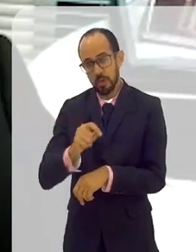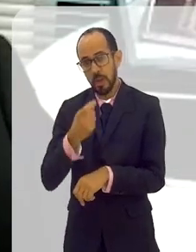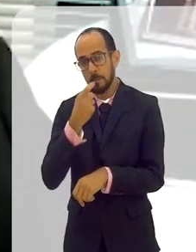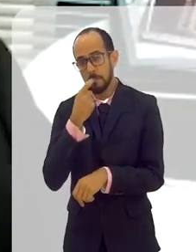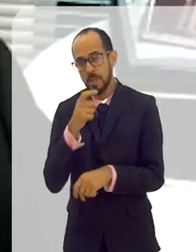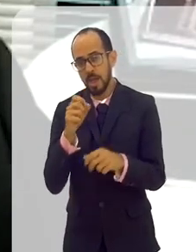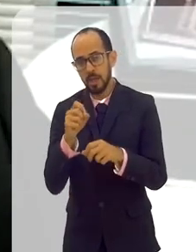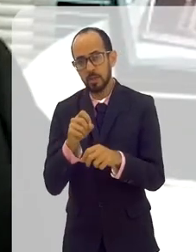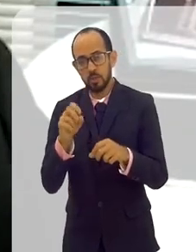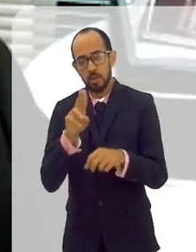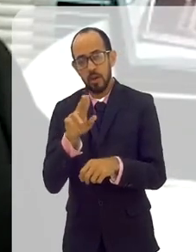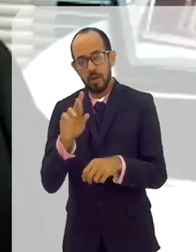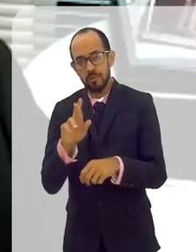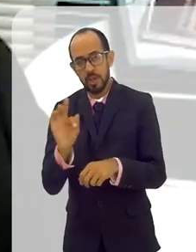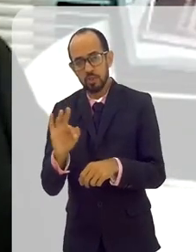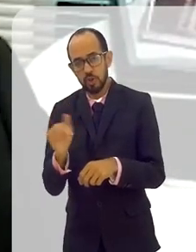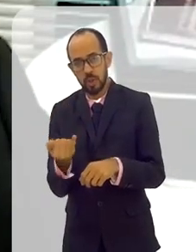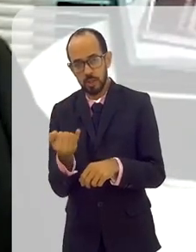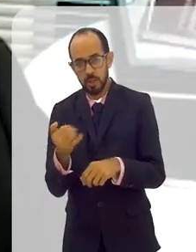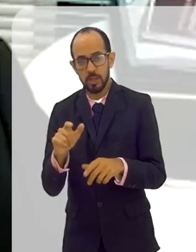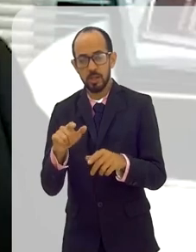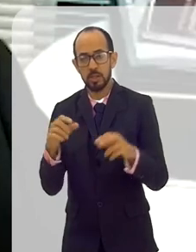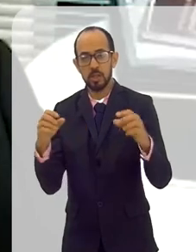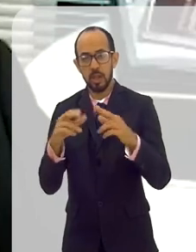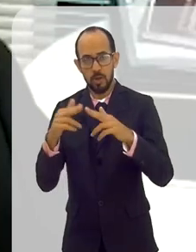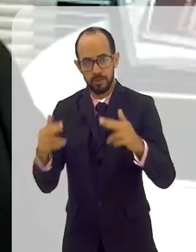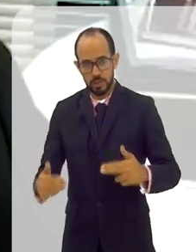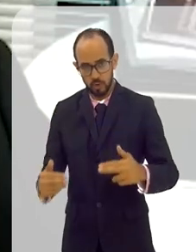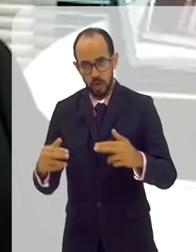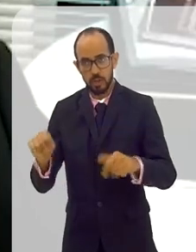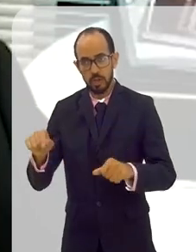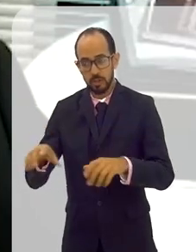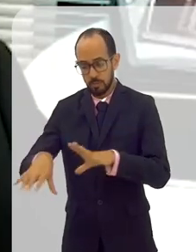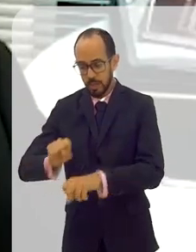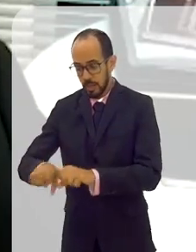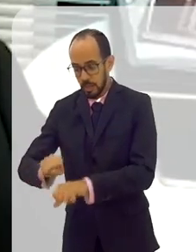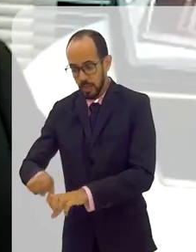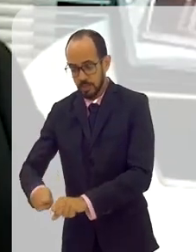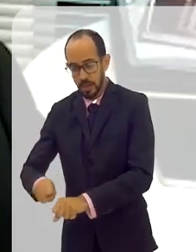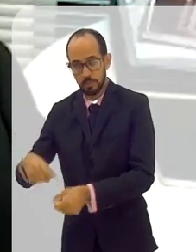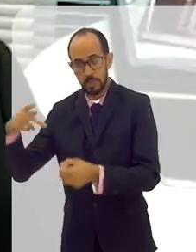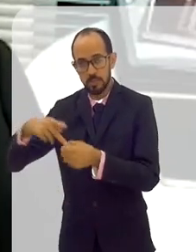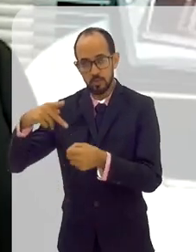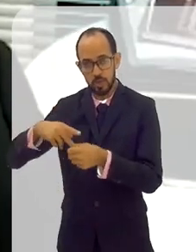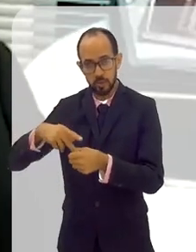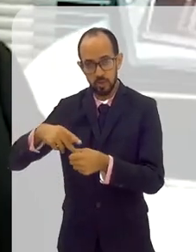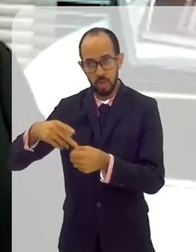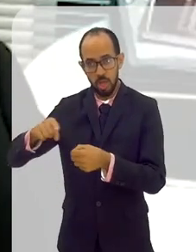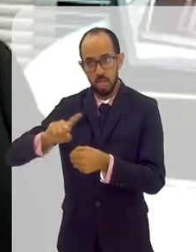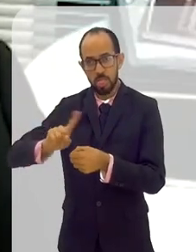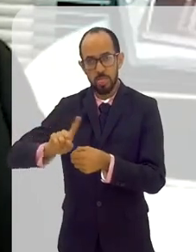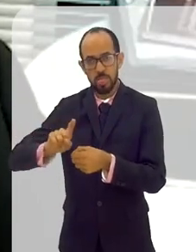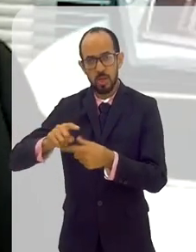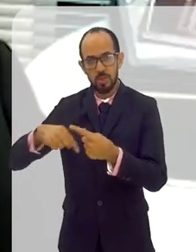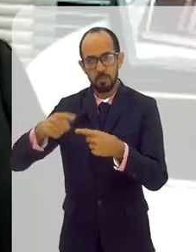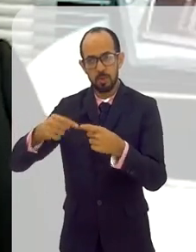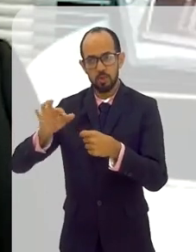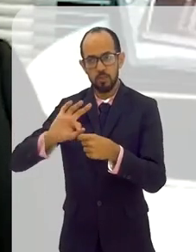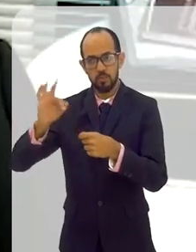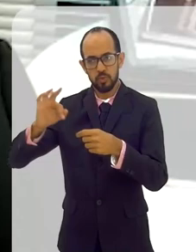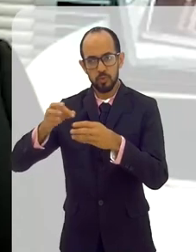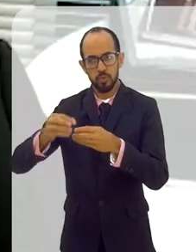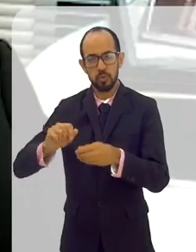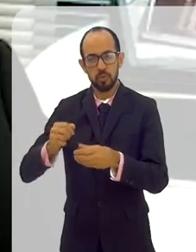Macaé está muito próxima da UFRJ, de forma que esses recursos que vêm da extração de petróleo não terminem sendo